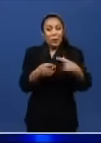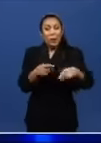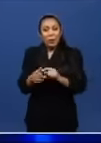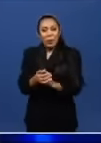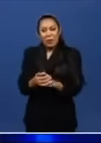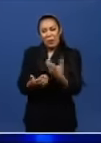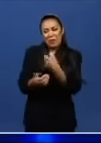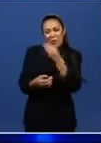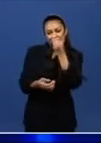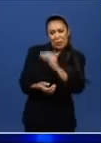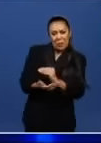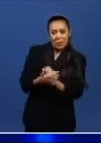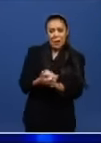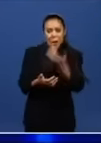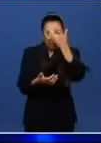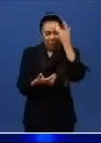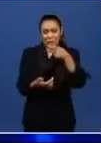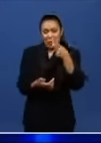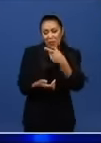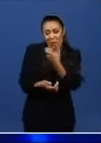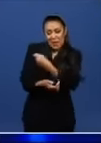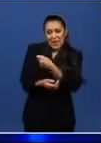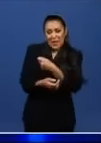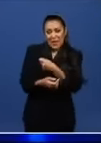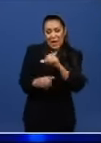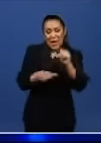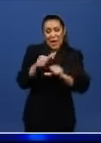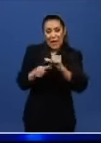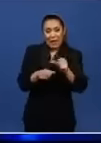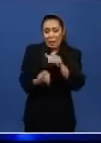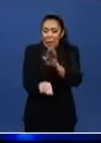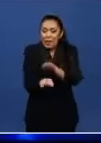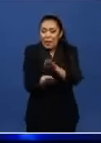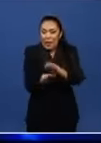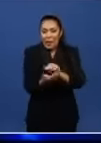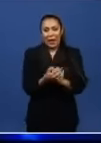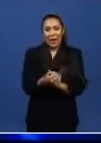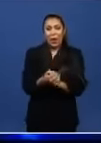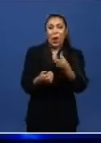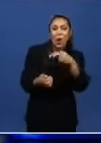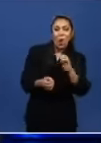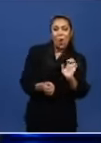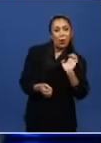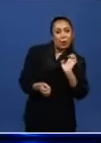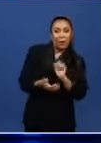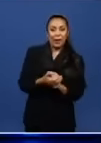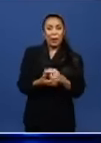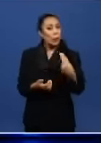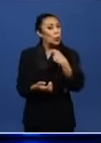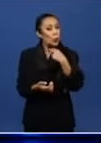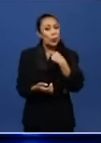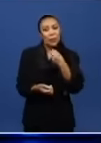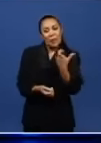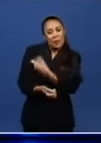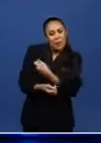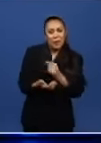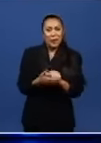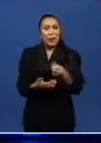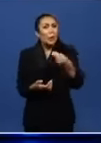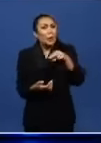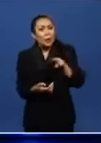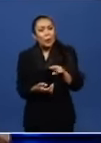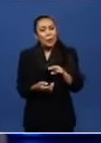vacina, que tomava vacina virava jacaré, que virava homossexual, que não podia tomar vacina. O senhor